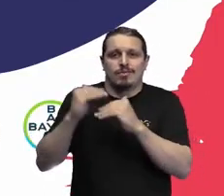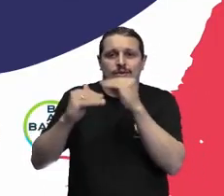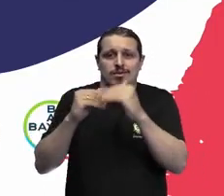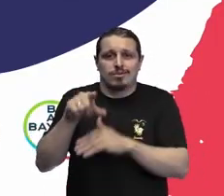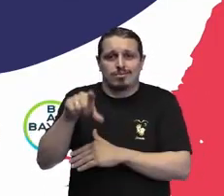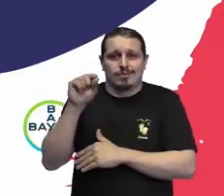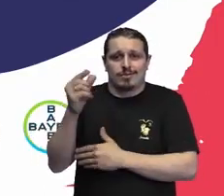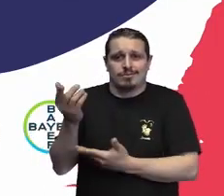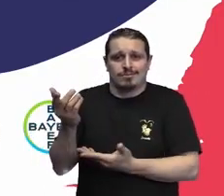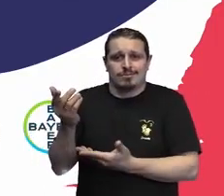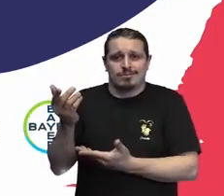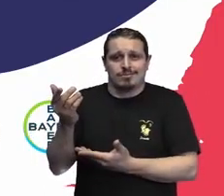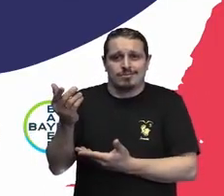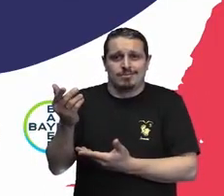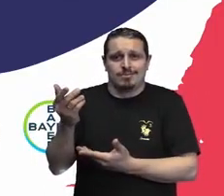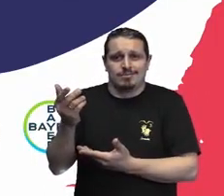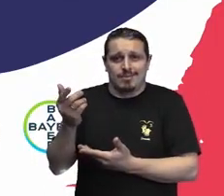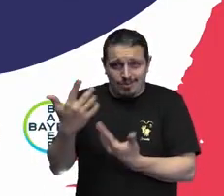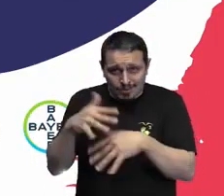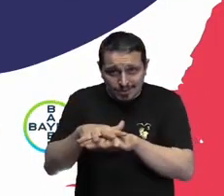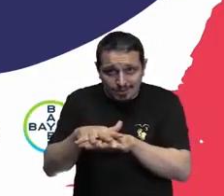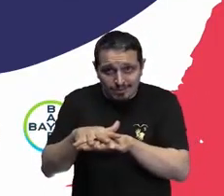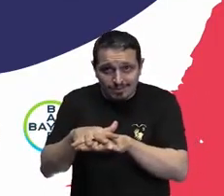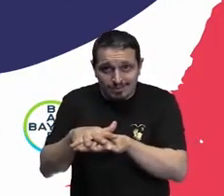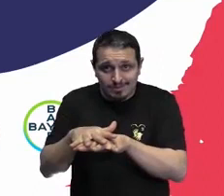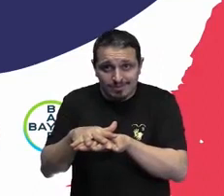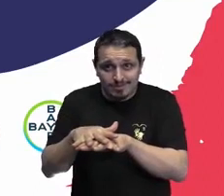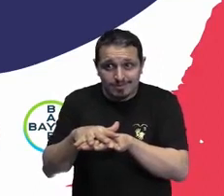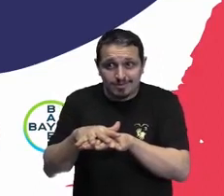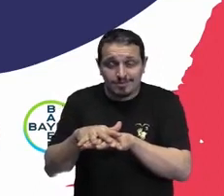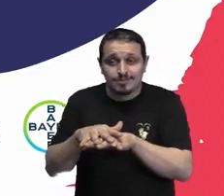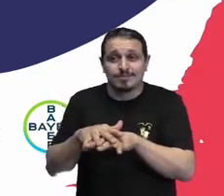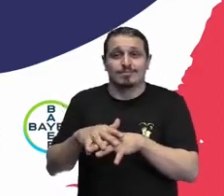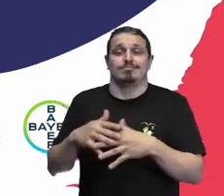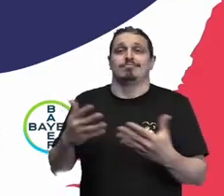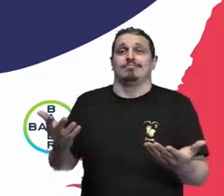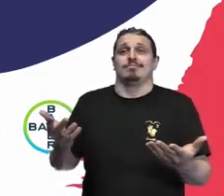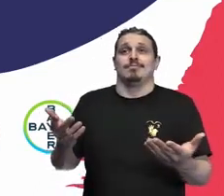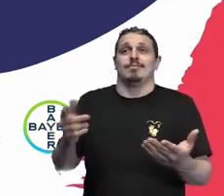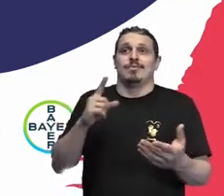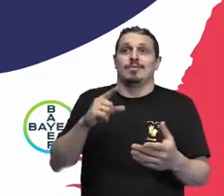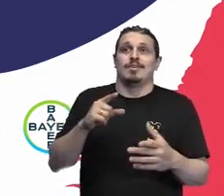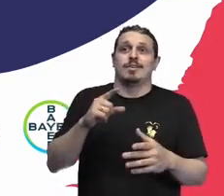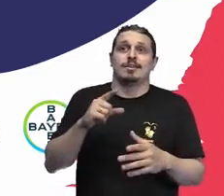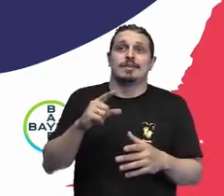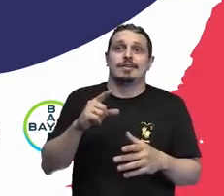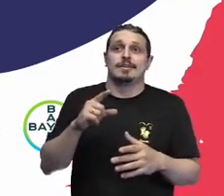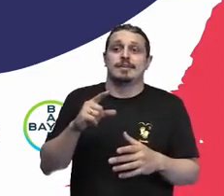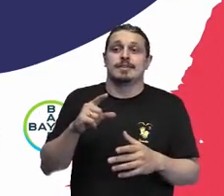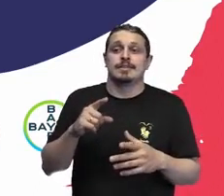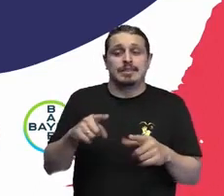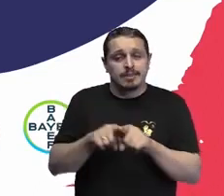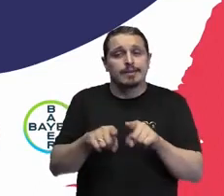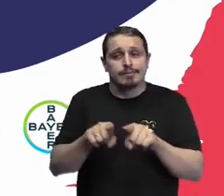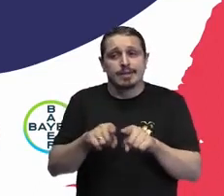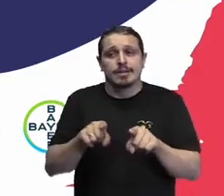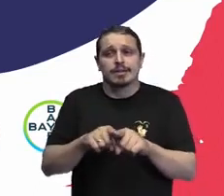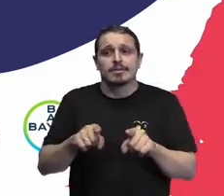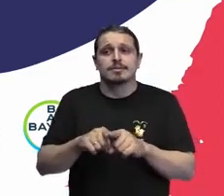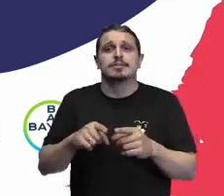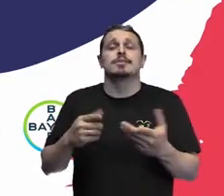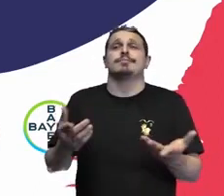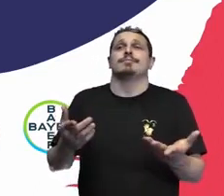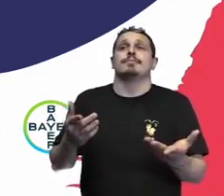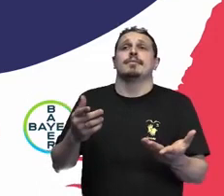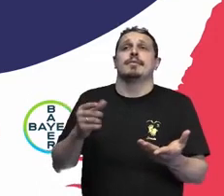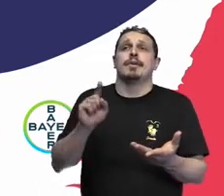inclusivo, destinando determinada uma parte de vagas para públicos específicos, dentro, sei lá, da questão